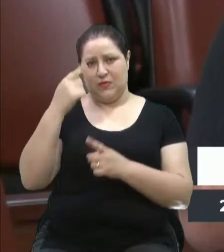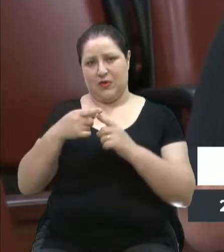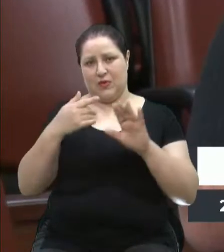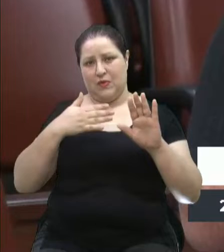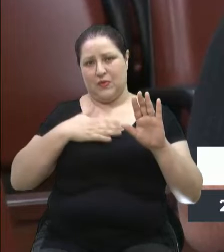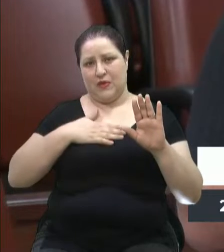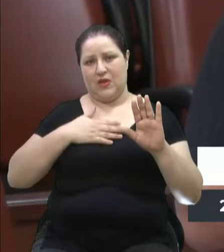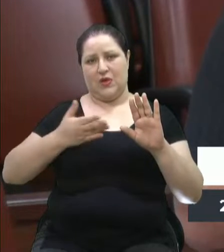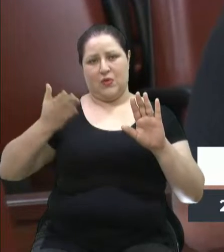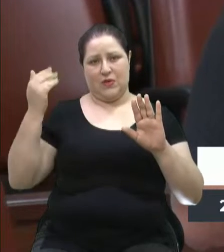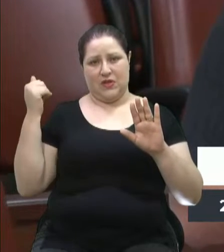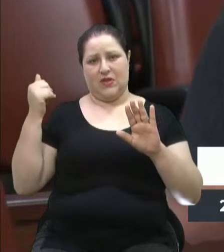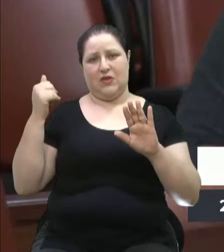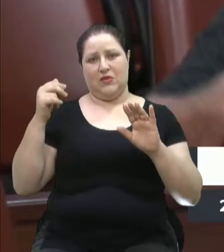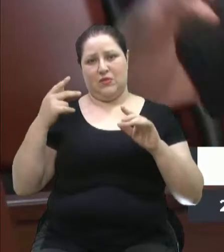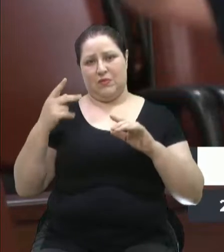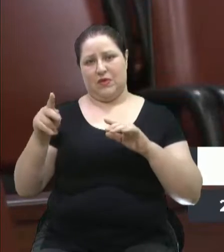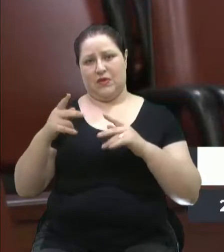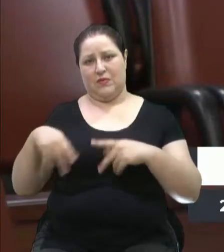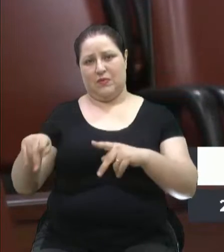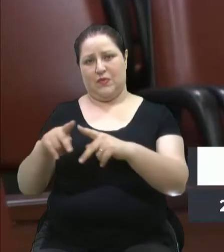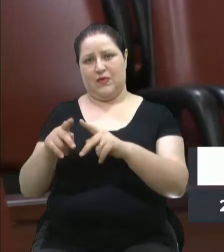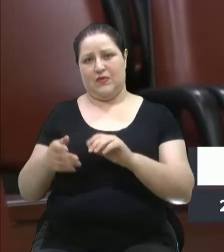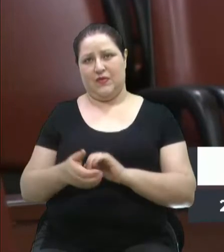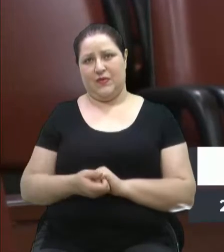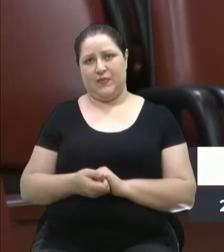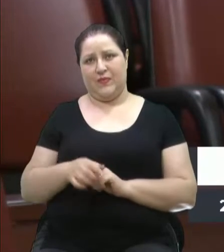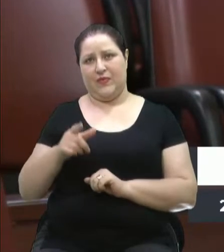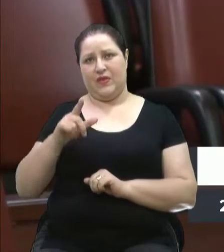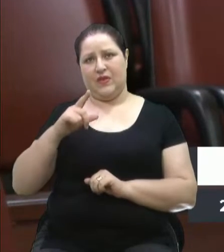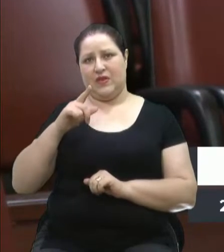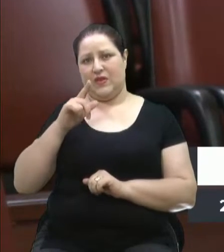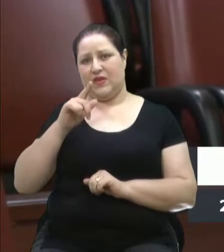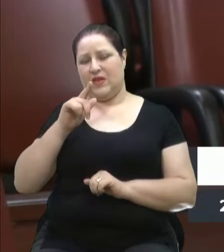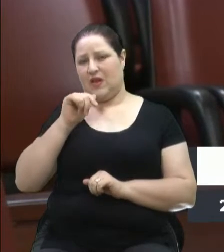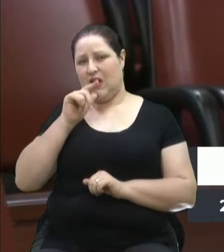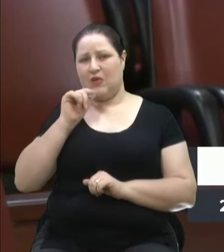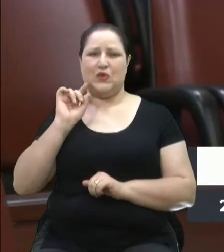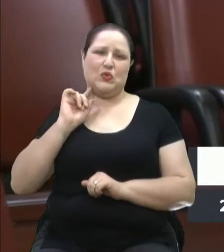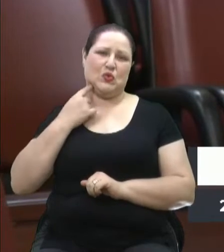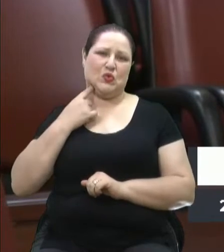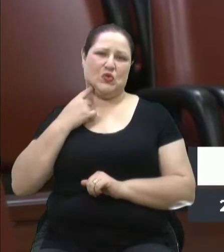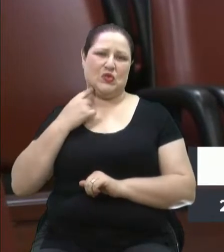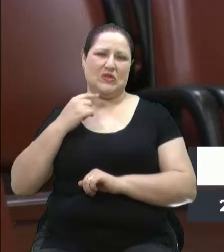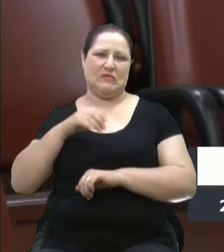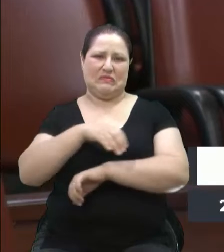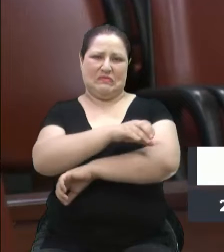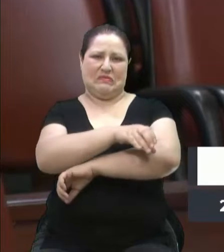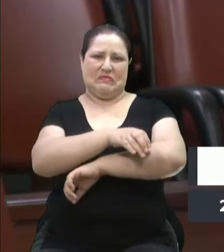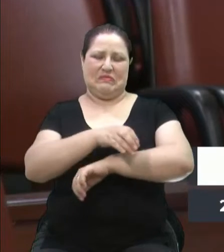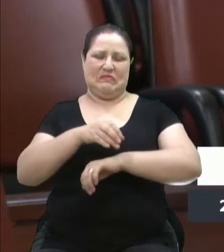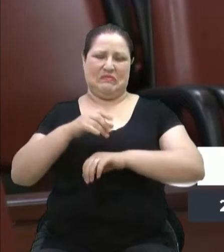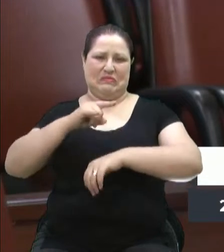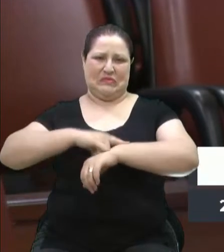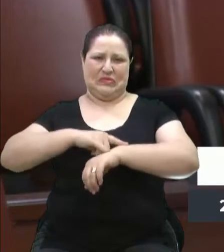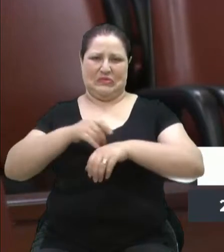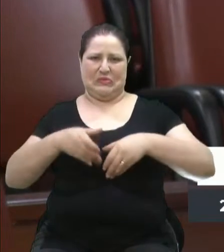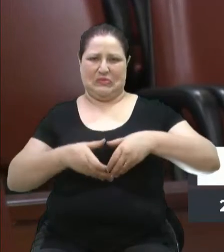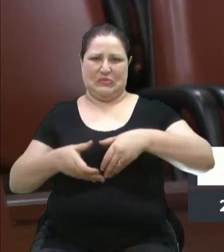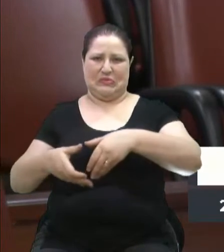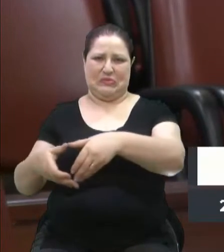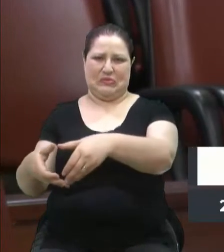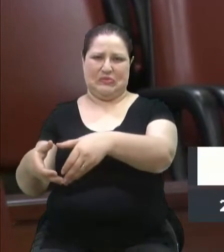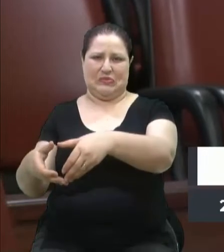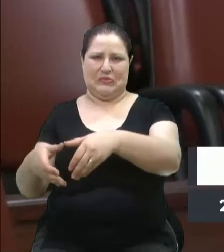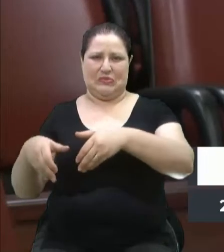pessoal. E que vem o esgoto, o esgoto vem de onde? Vem lá de cima do Madrimilda,